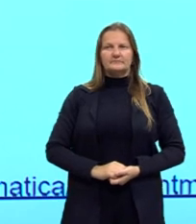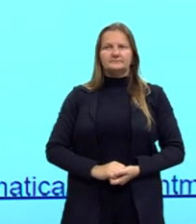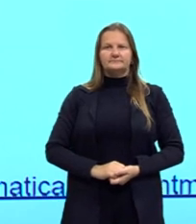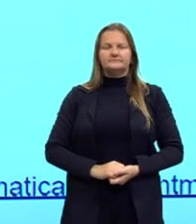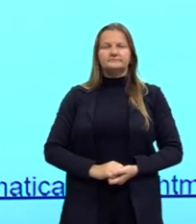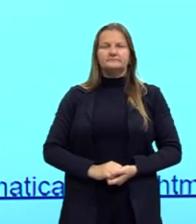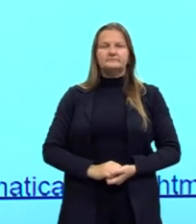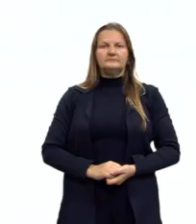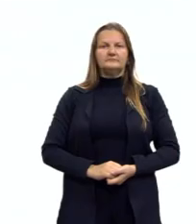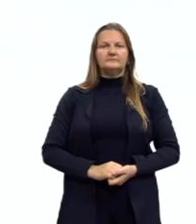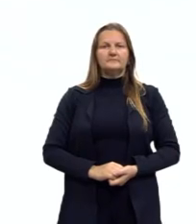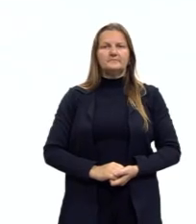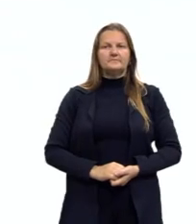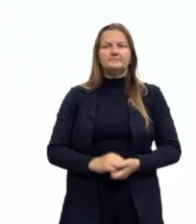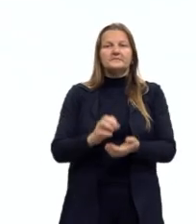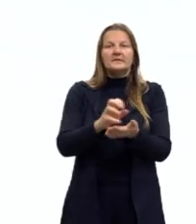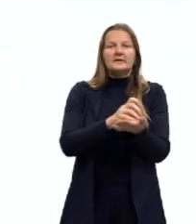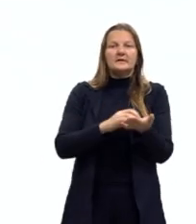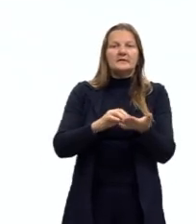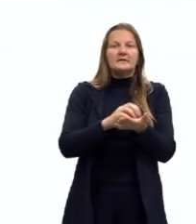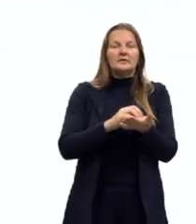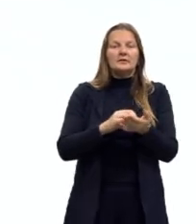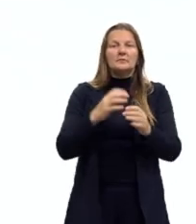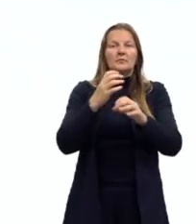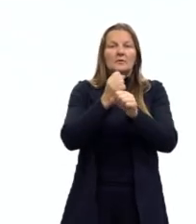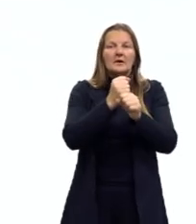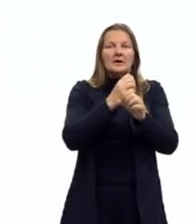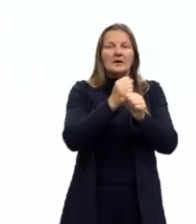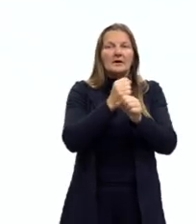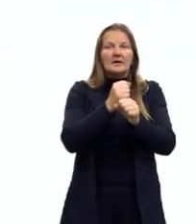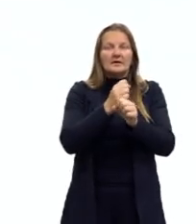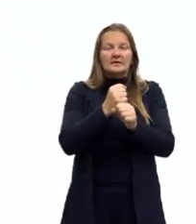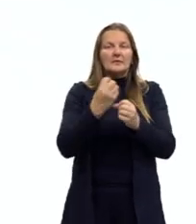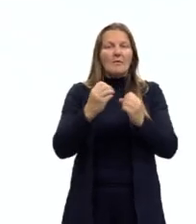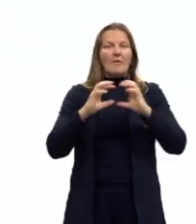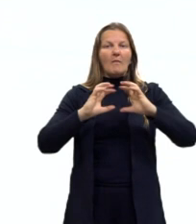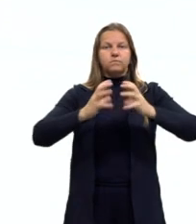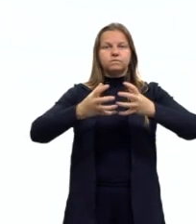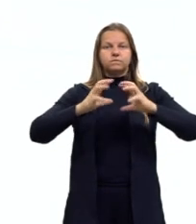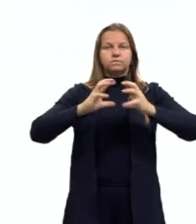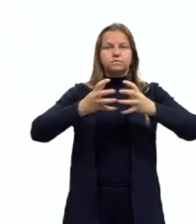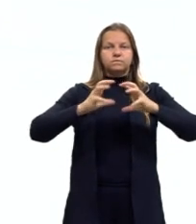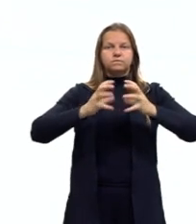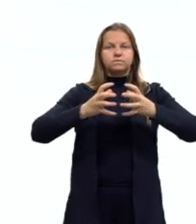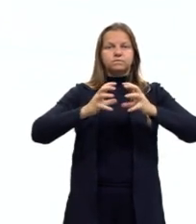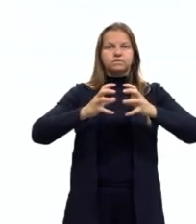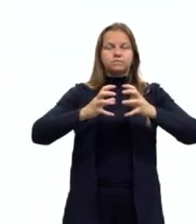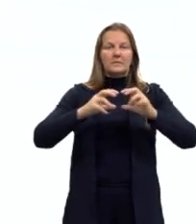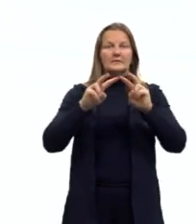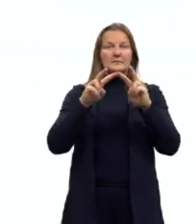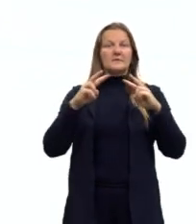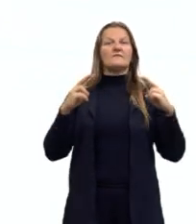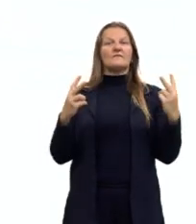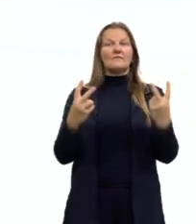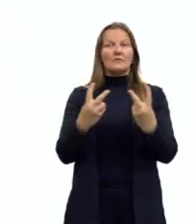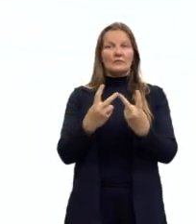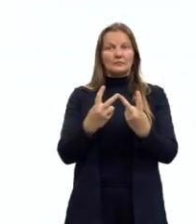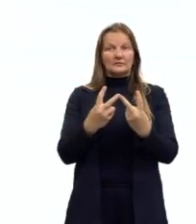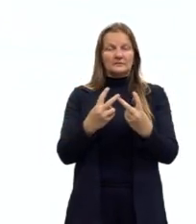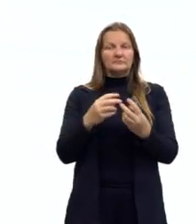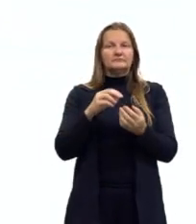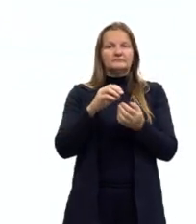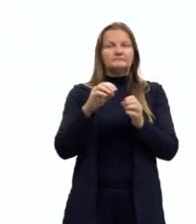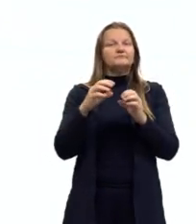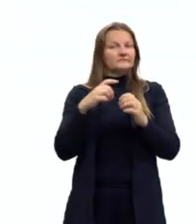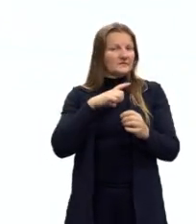Aí nós calculamos então área e volume de esfera, né? Que entram então nessa parte dos cálculos envolvendo